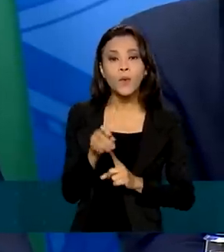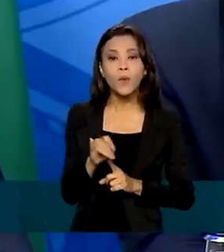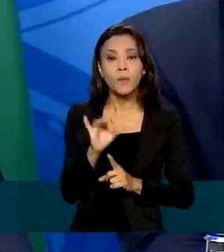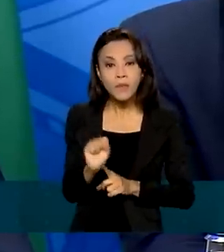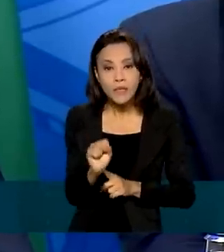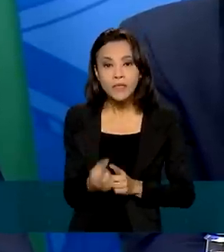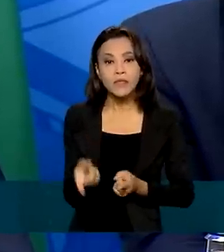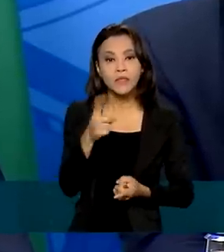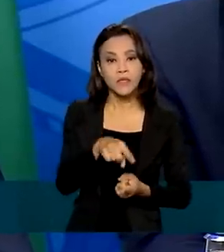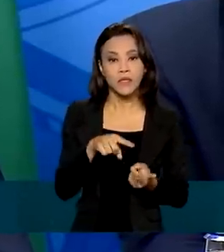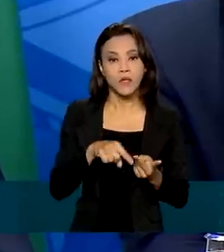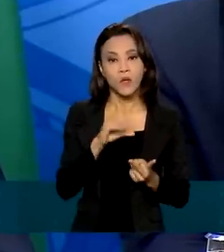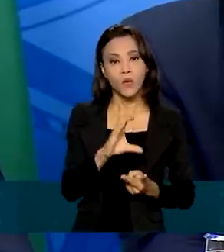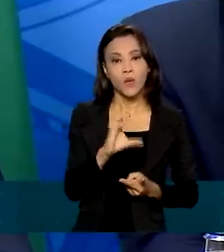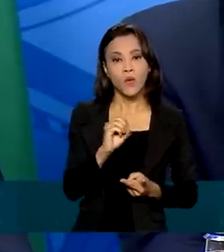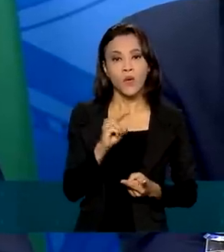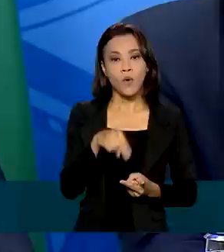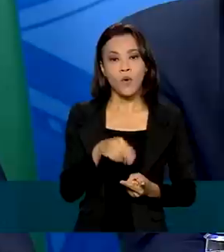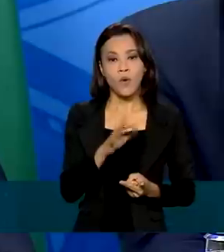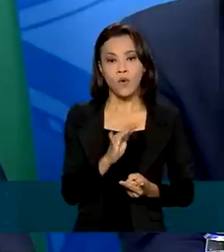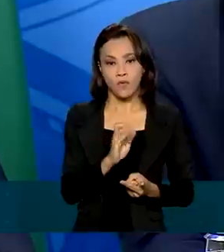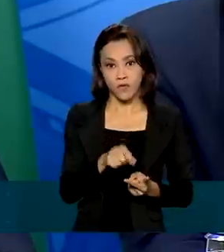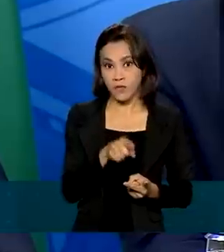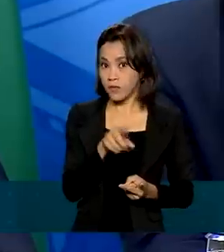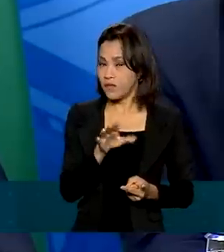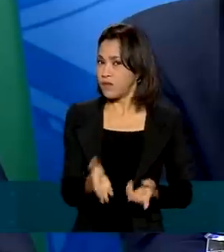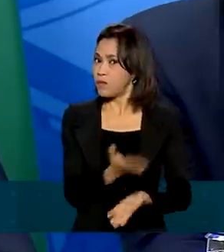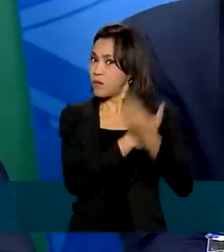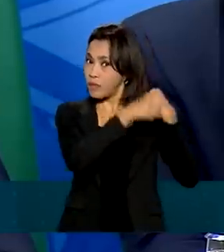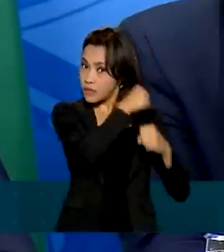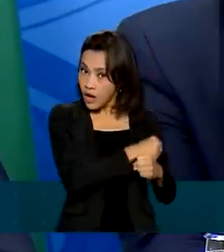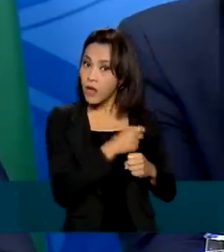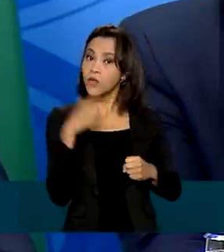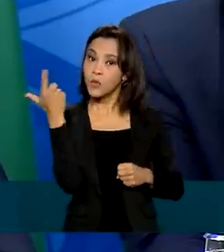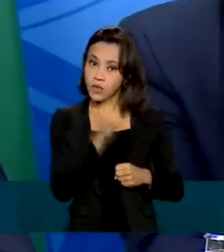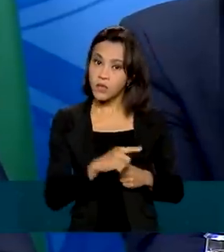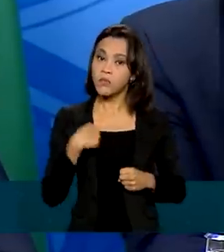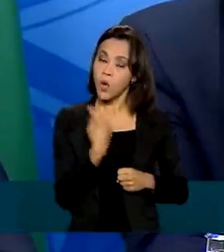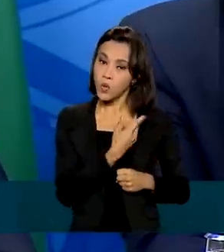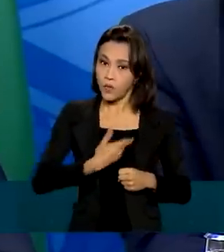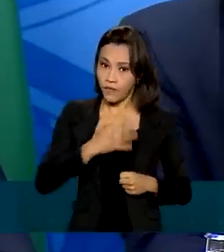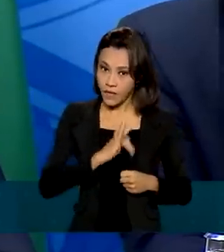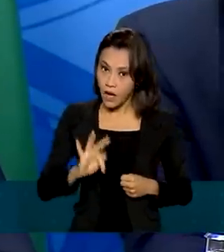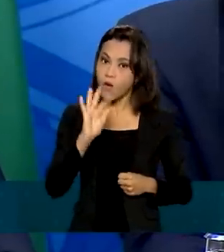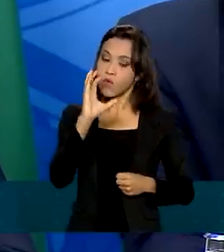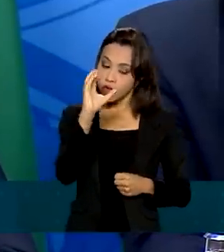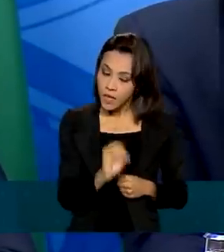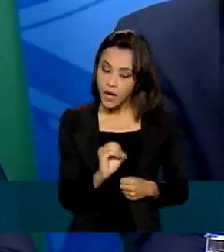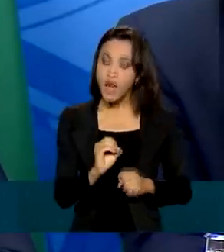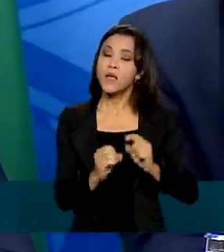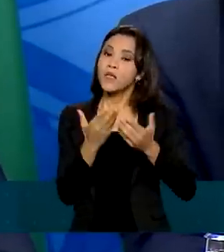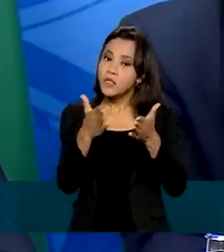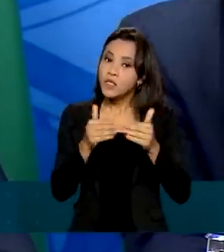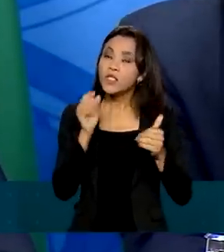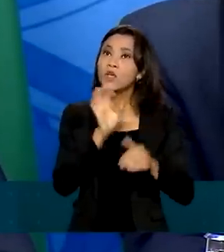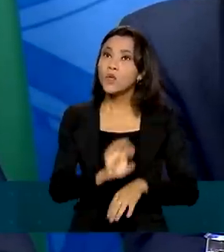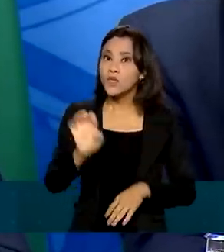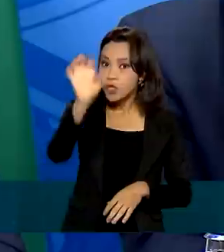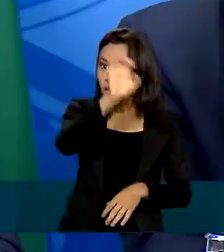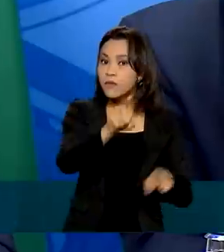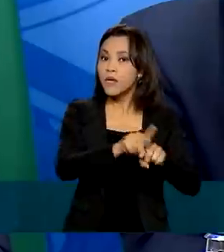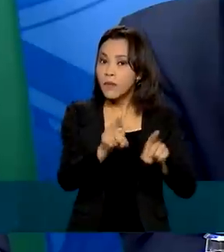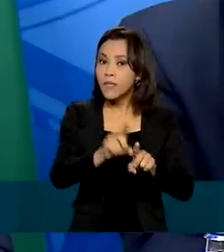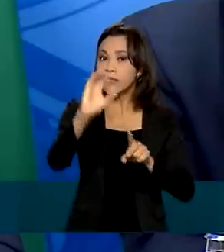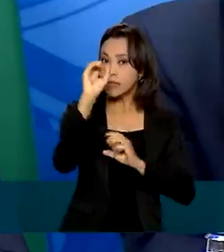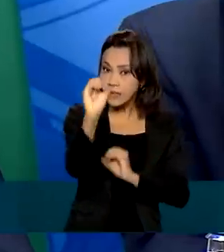passado e desde que os senhores governadores entendam que possam também zerar o ICMS, nós, governo federal,